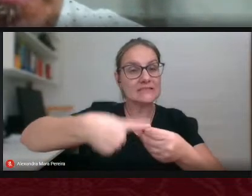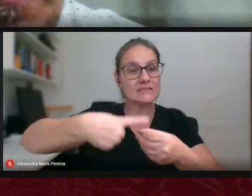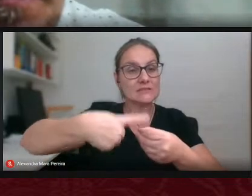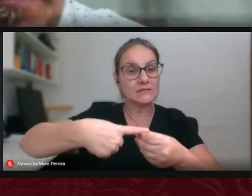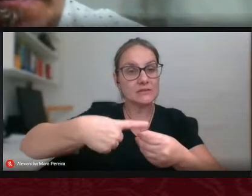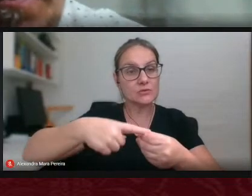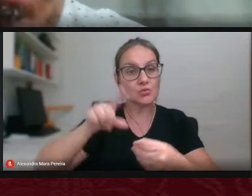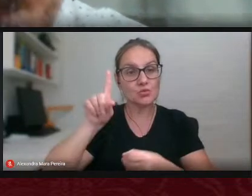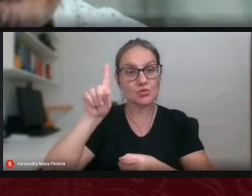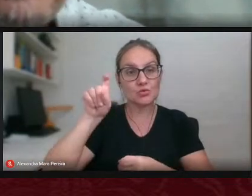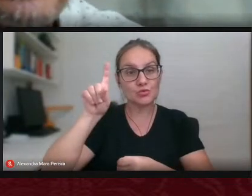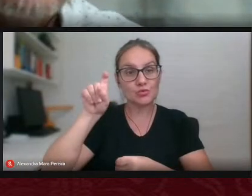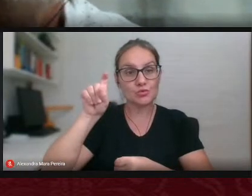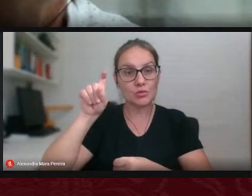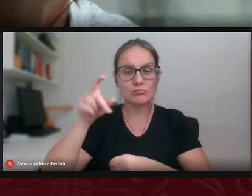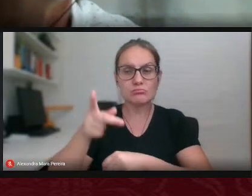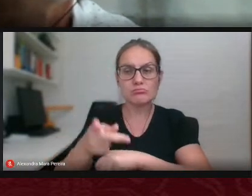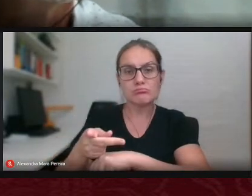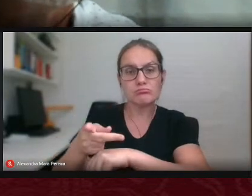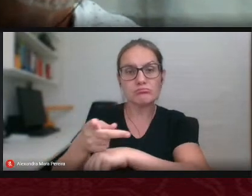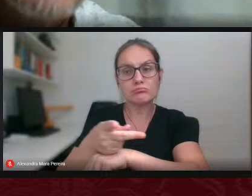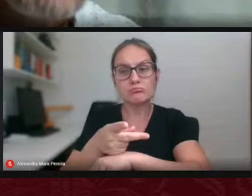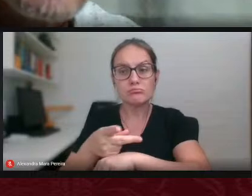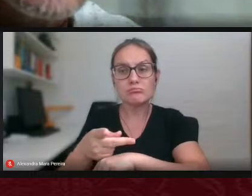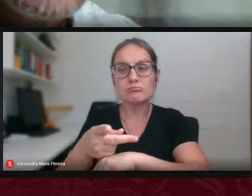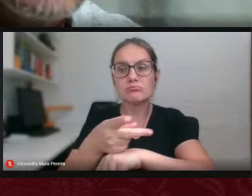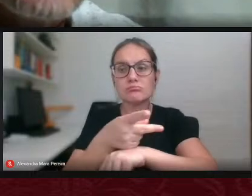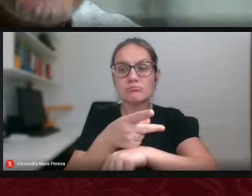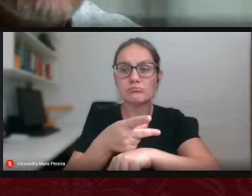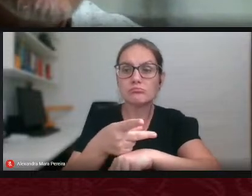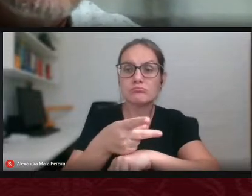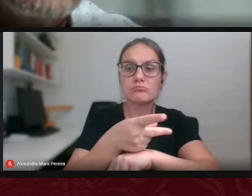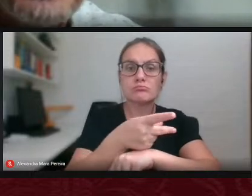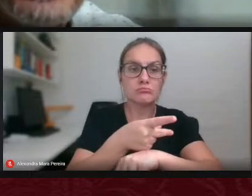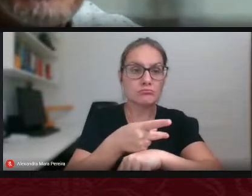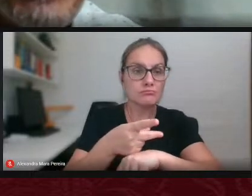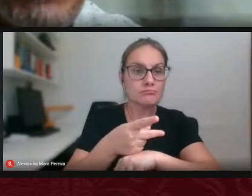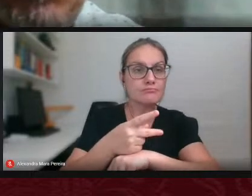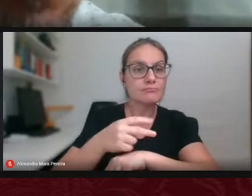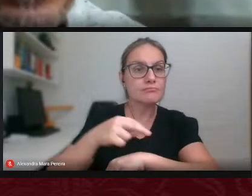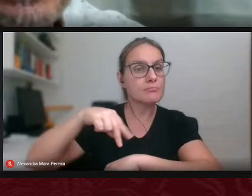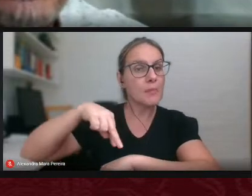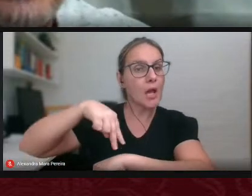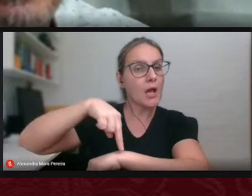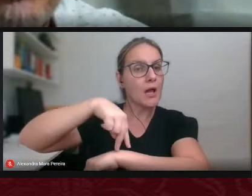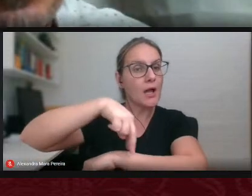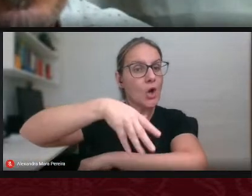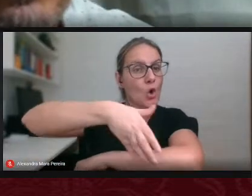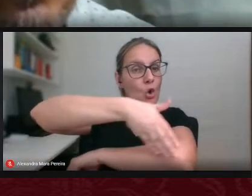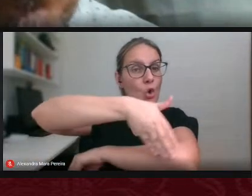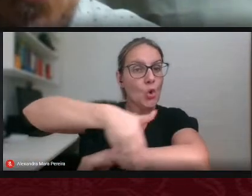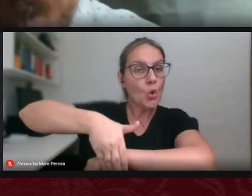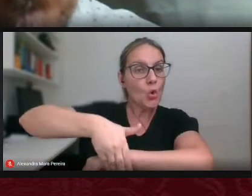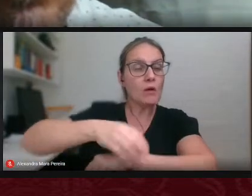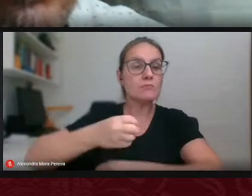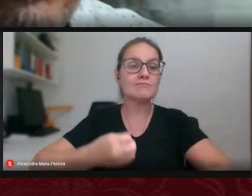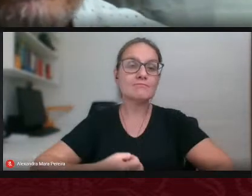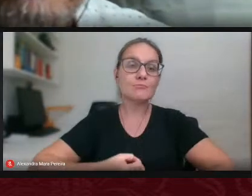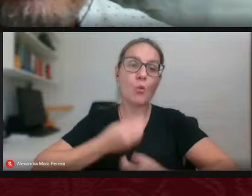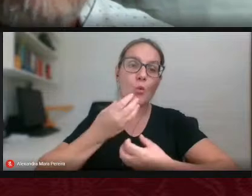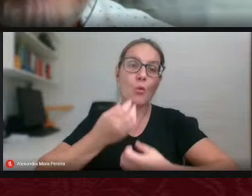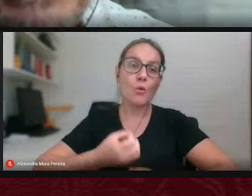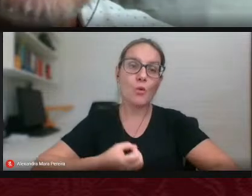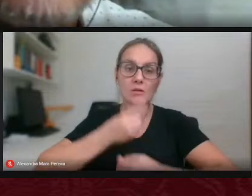buscando e a partir dessa busca poetizando junto com